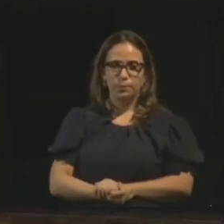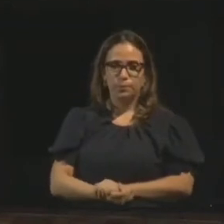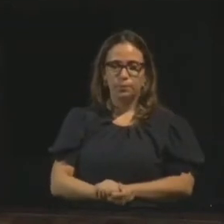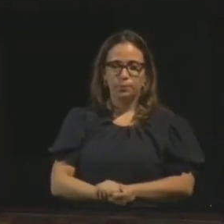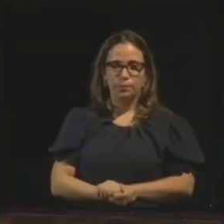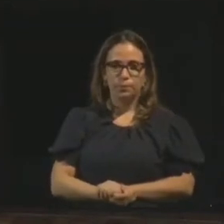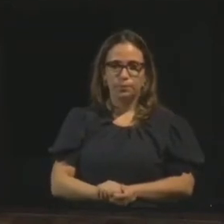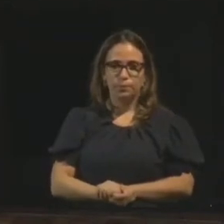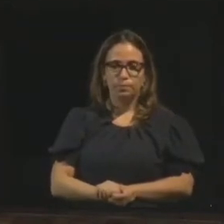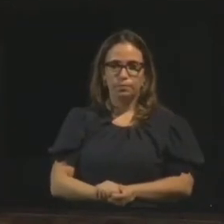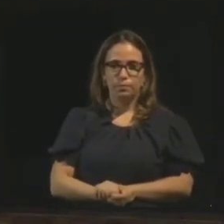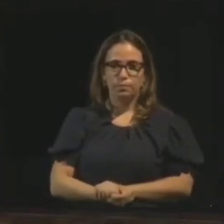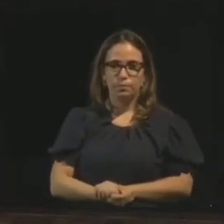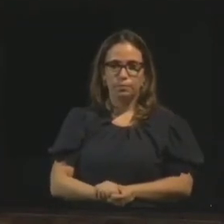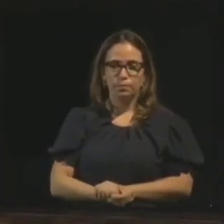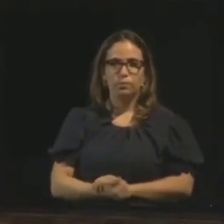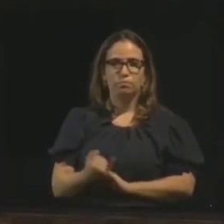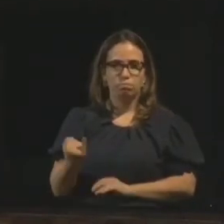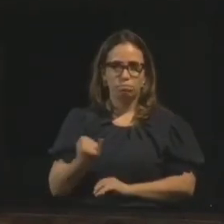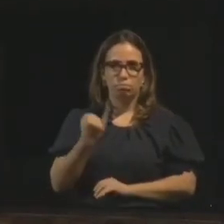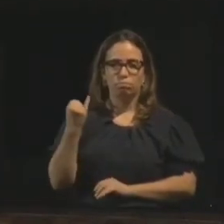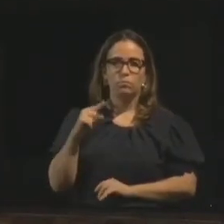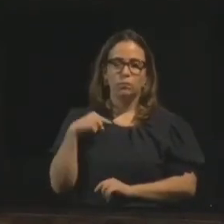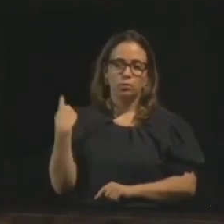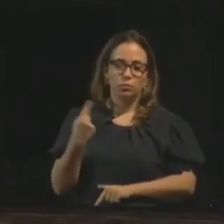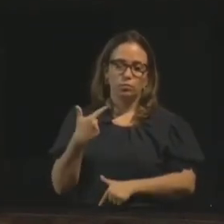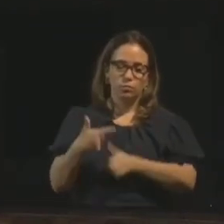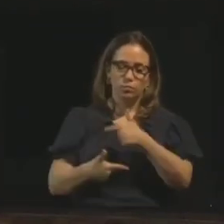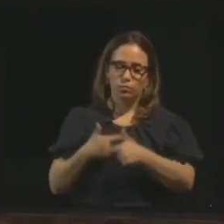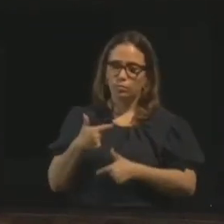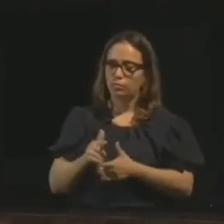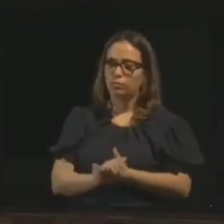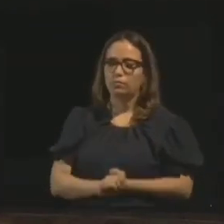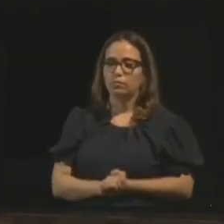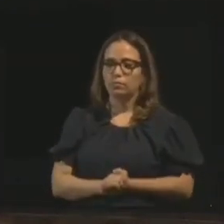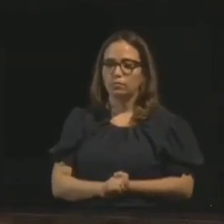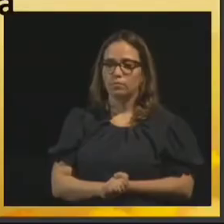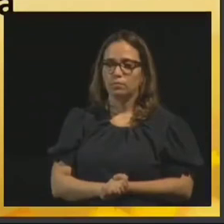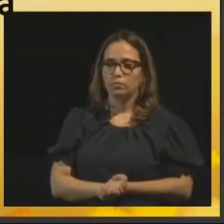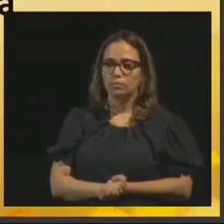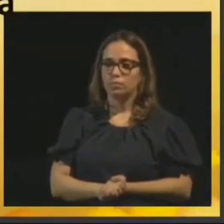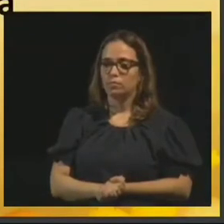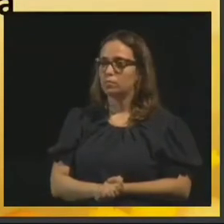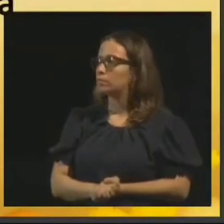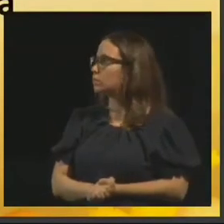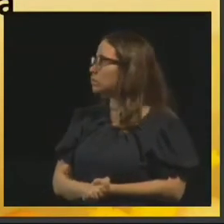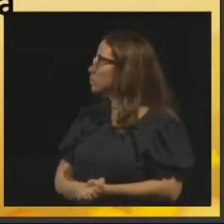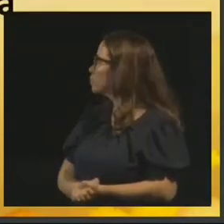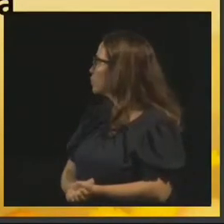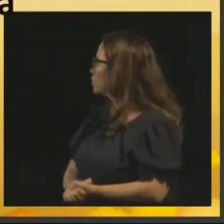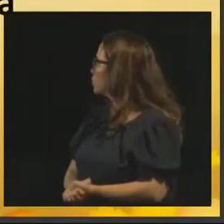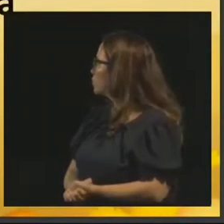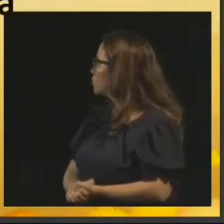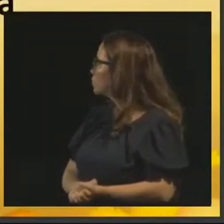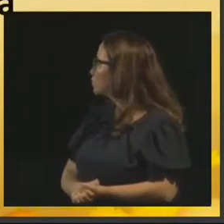As obras são muito importantes, não é? E isso a gente pode fazer. Anjo, a gente não chega ainda, não.